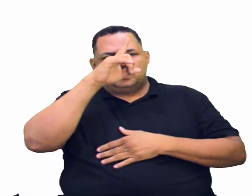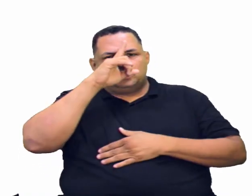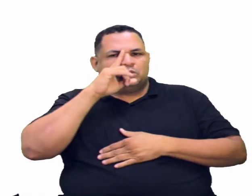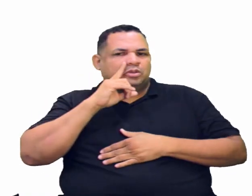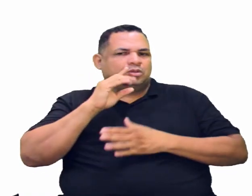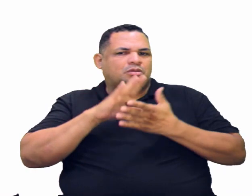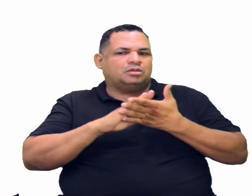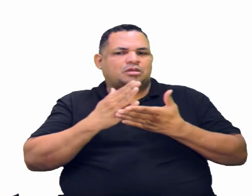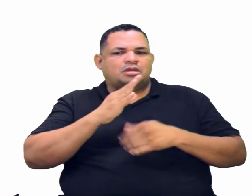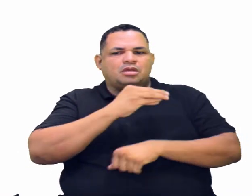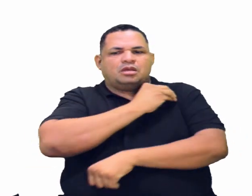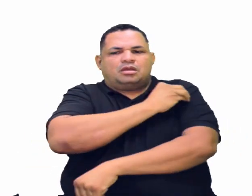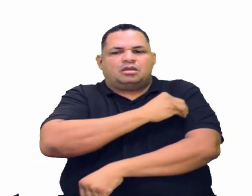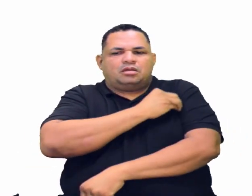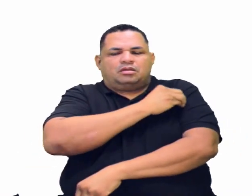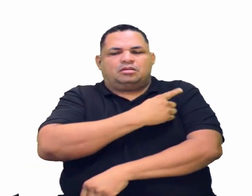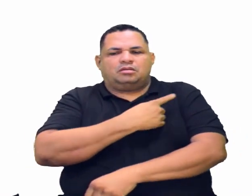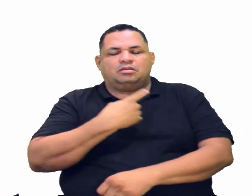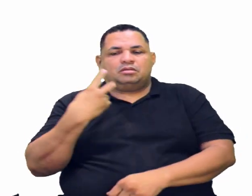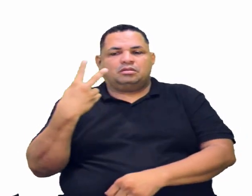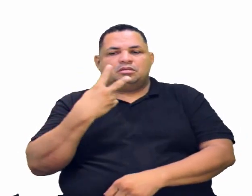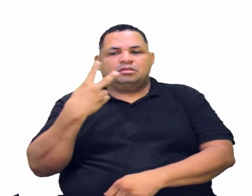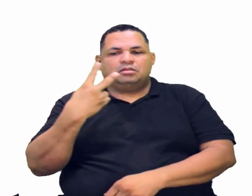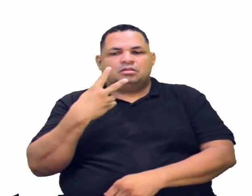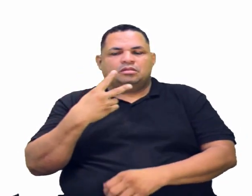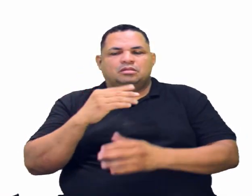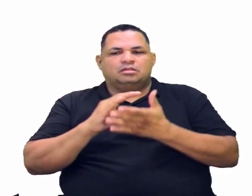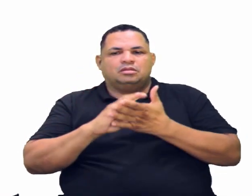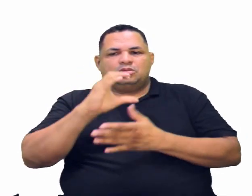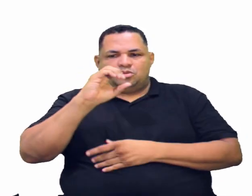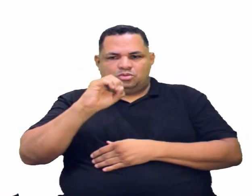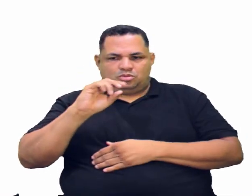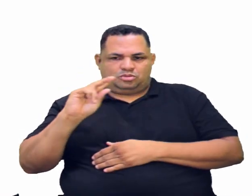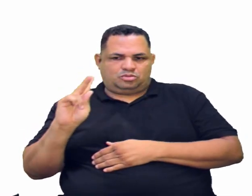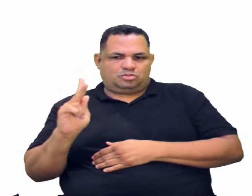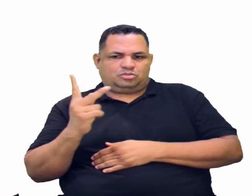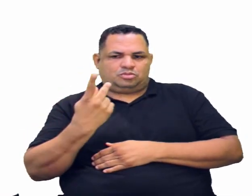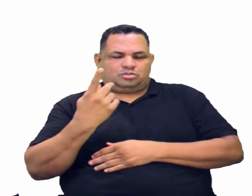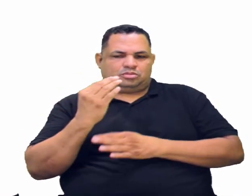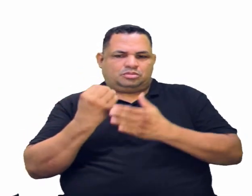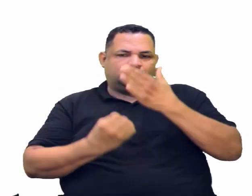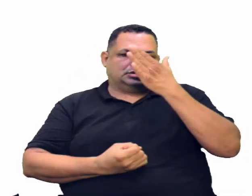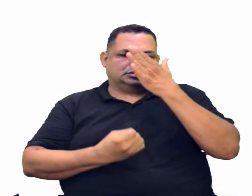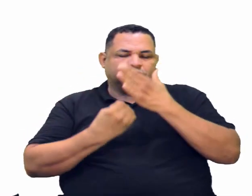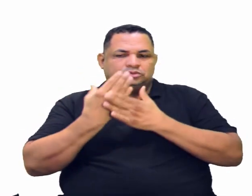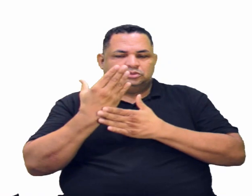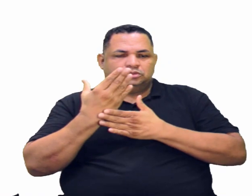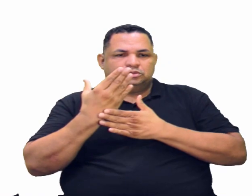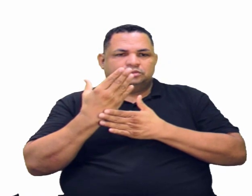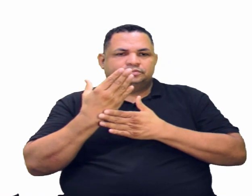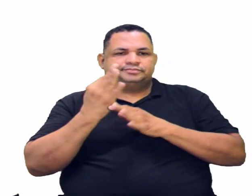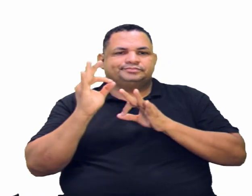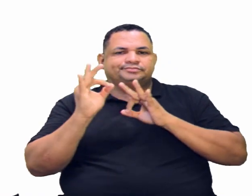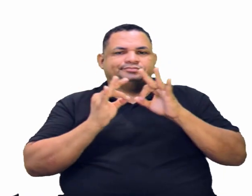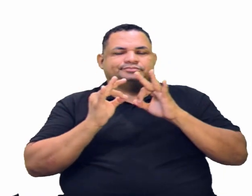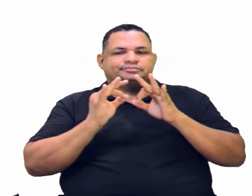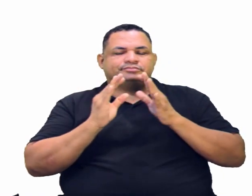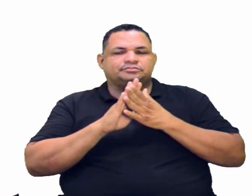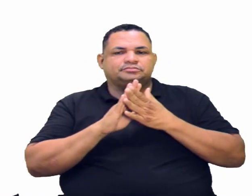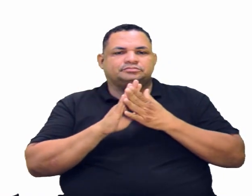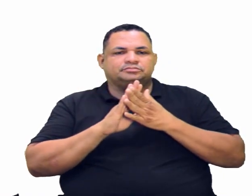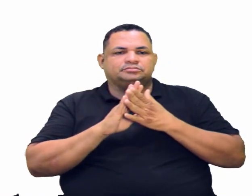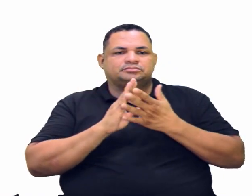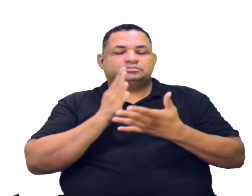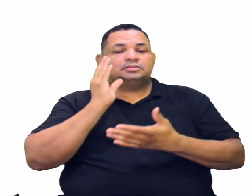secundário. E a carbonila a ser formada, ela vai estar